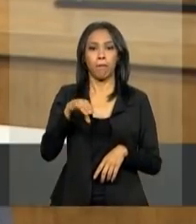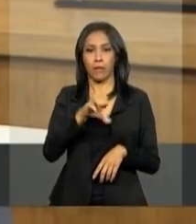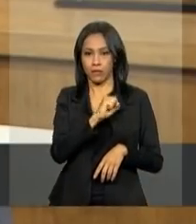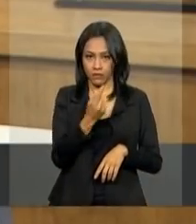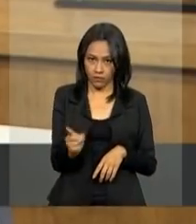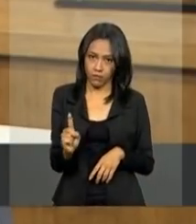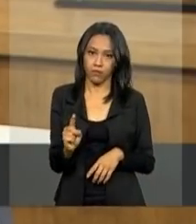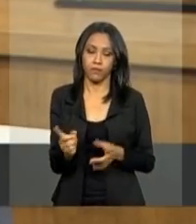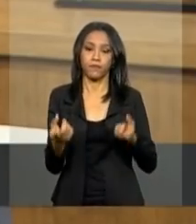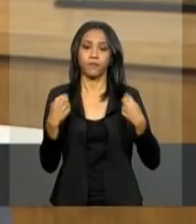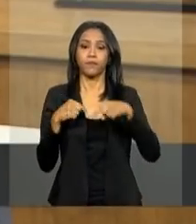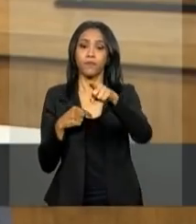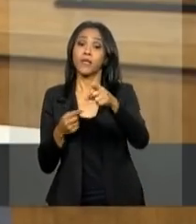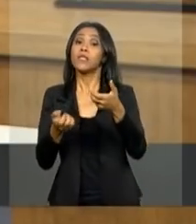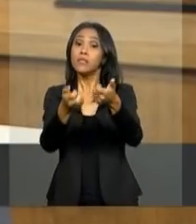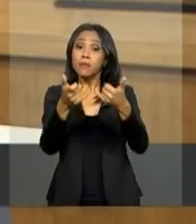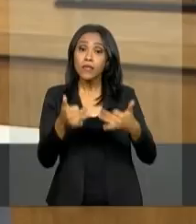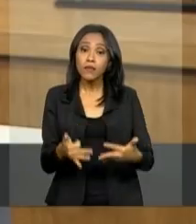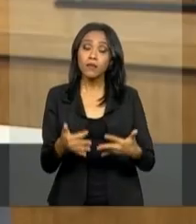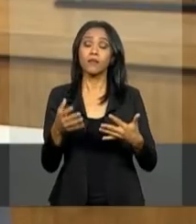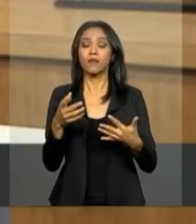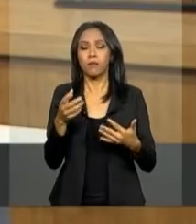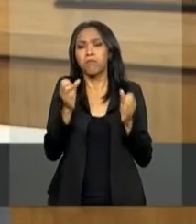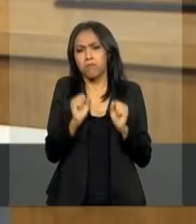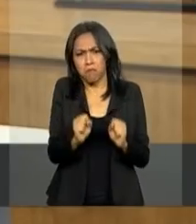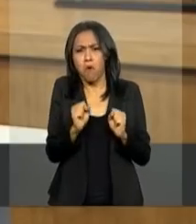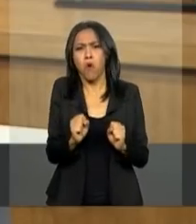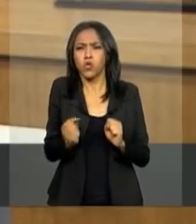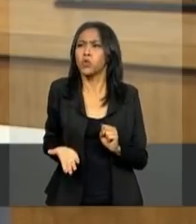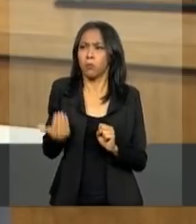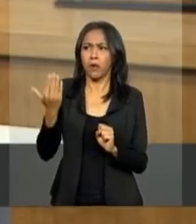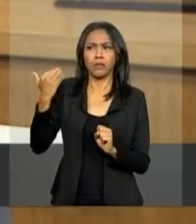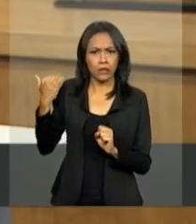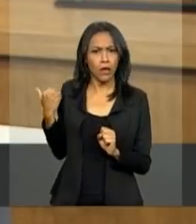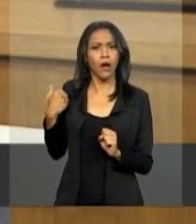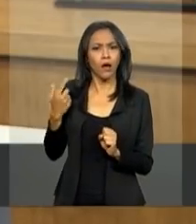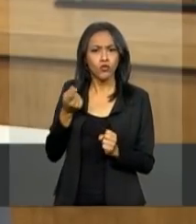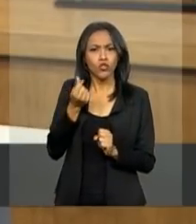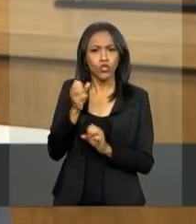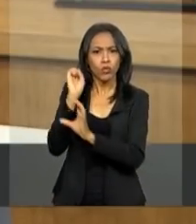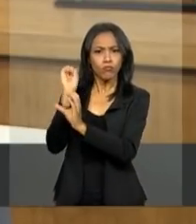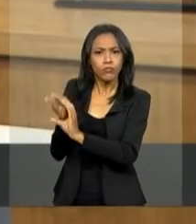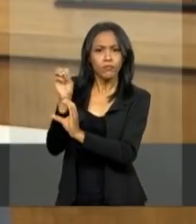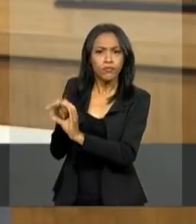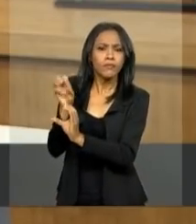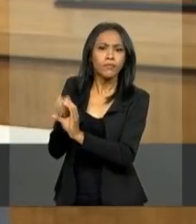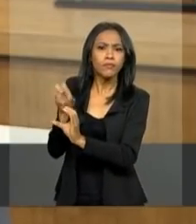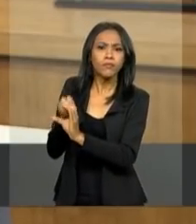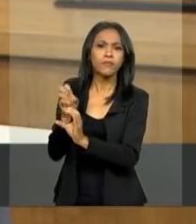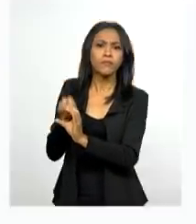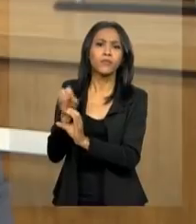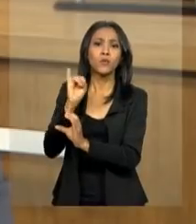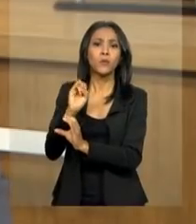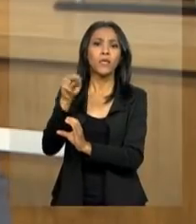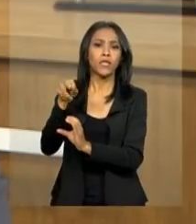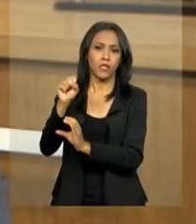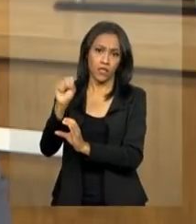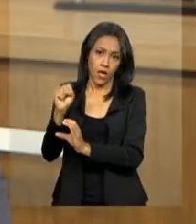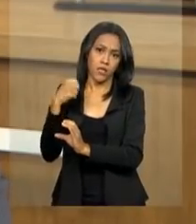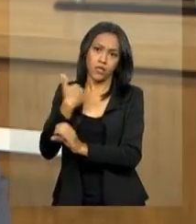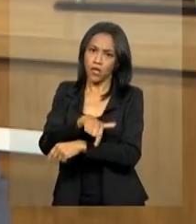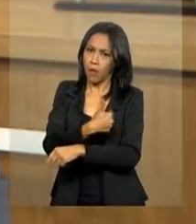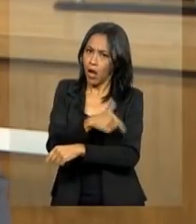que podem ter tido contribuições no passado, não precisa ainda hoje estar residente nos Estados Unidos. Então ela